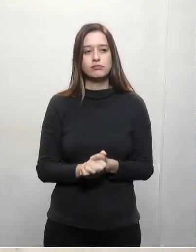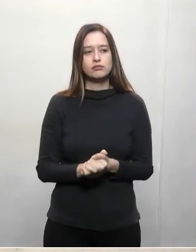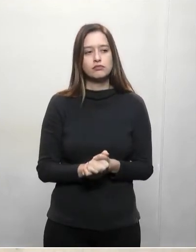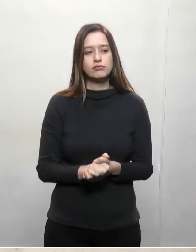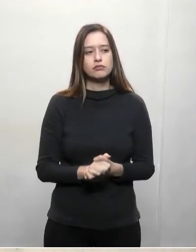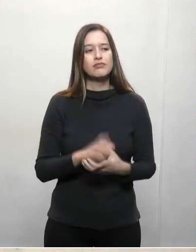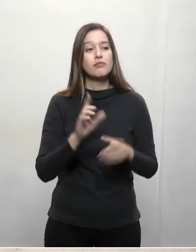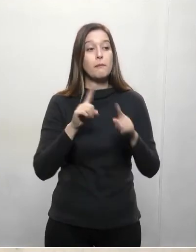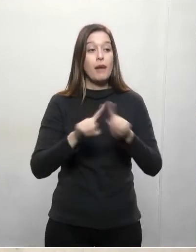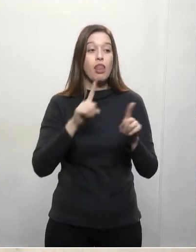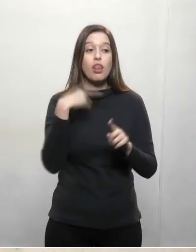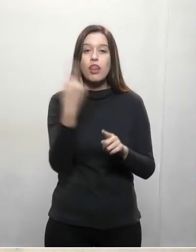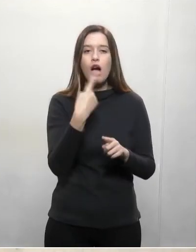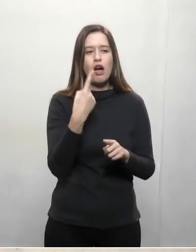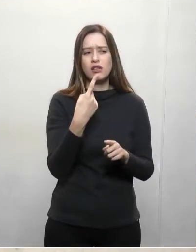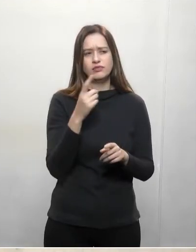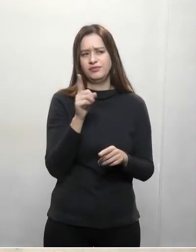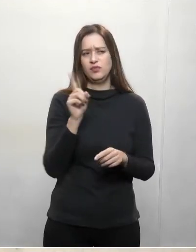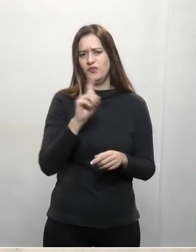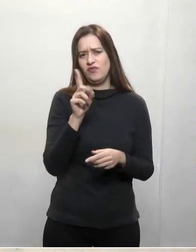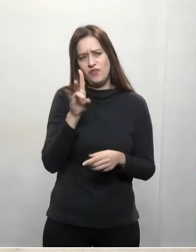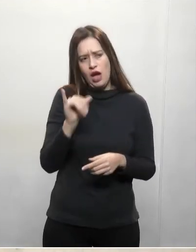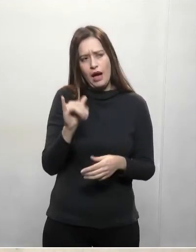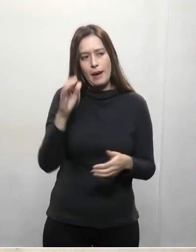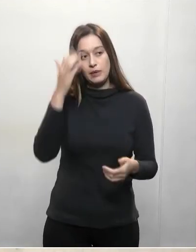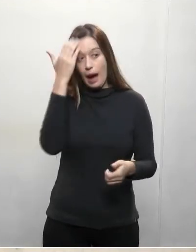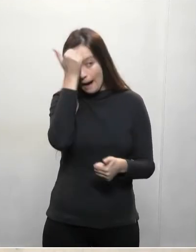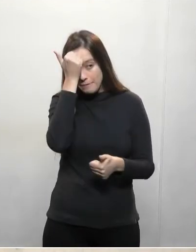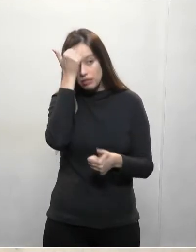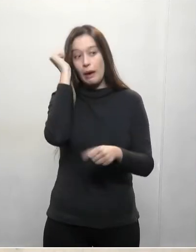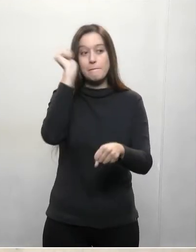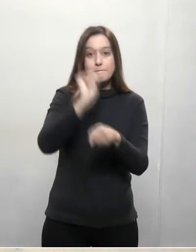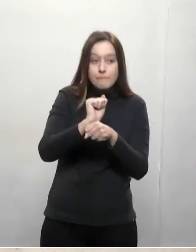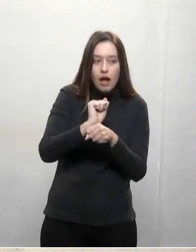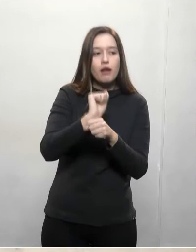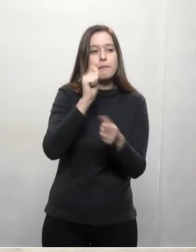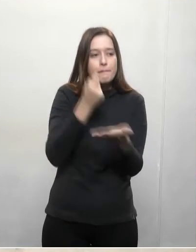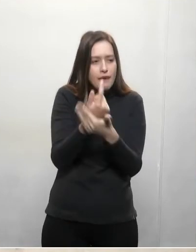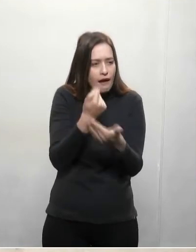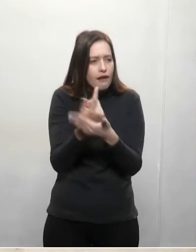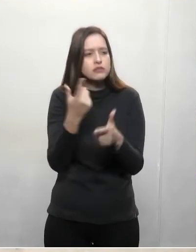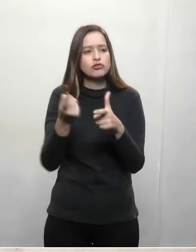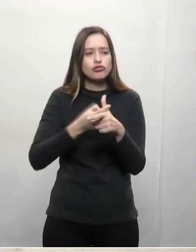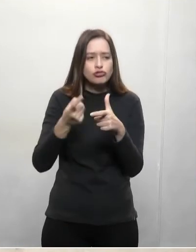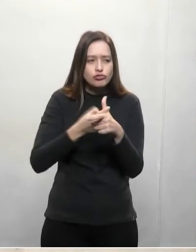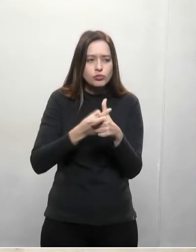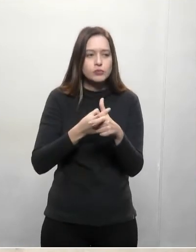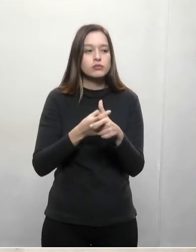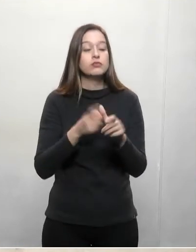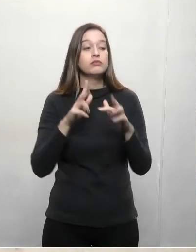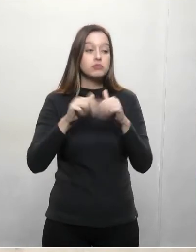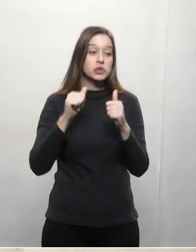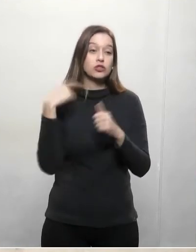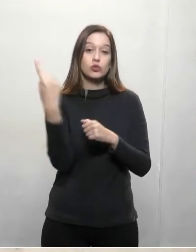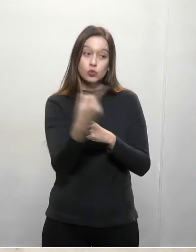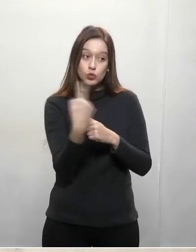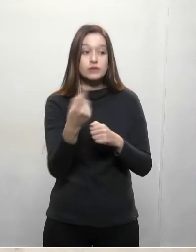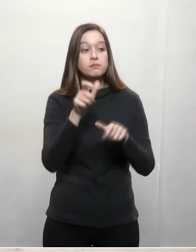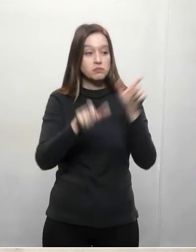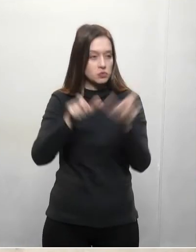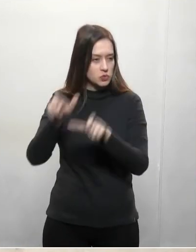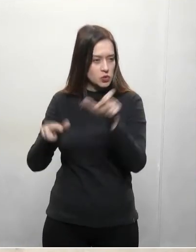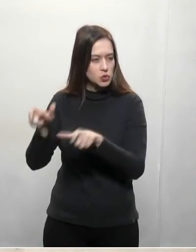obrigações, voltar atrás com as obrigações com relação aos servidores. Eu tenho